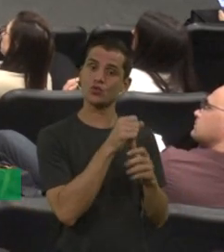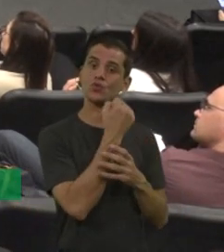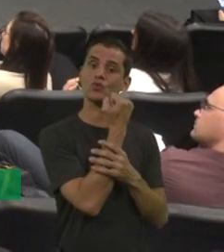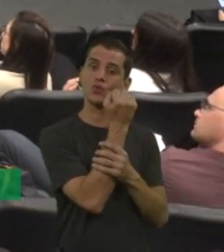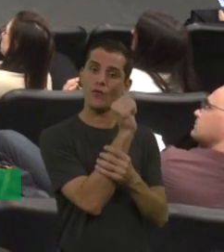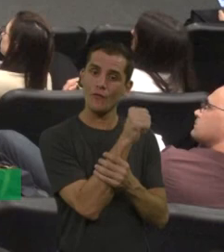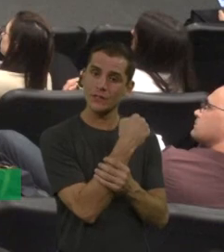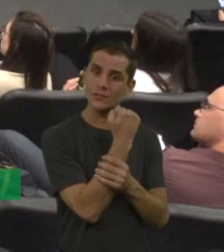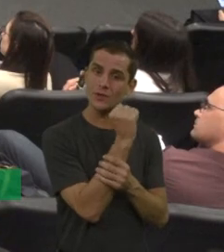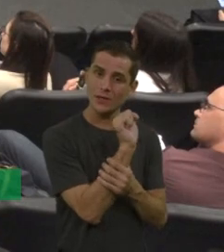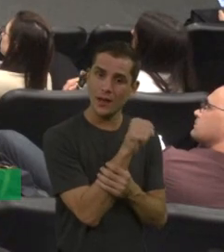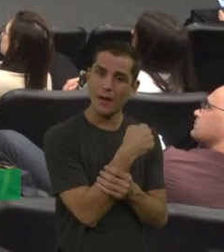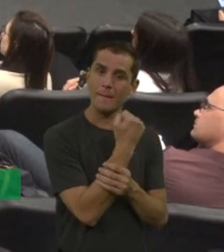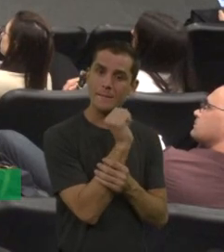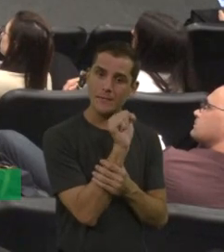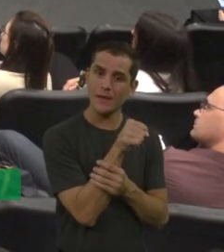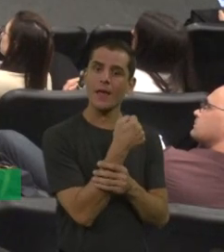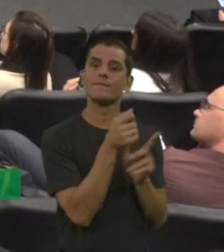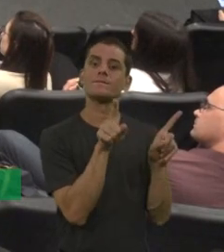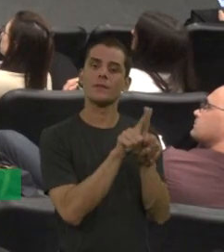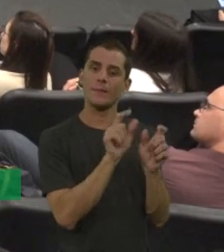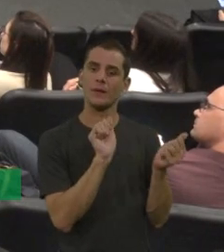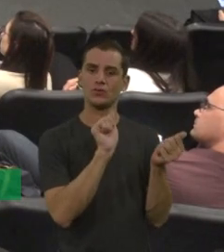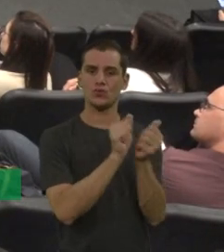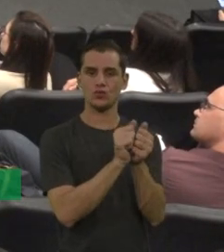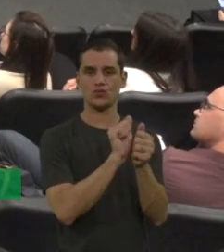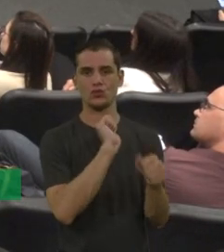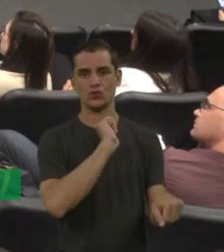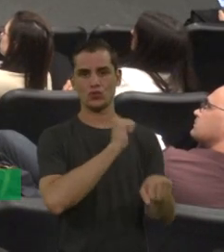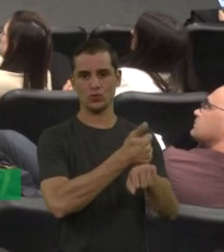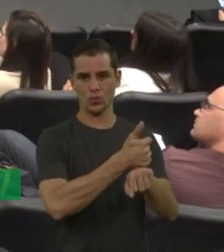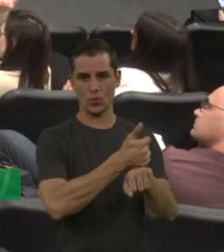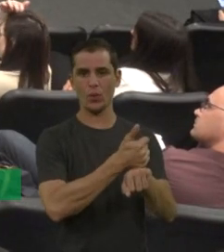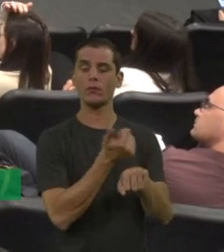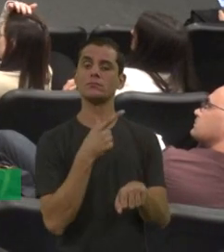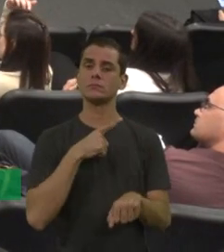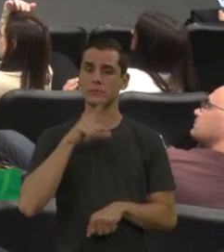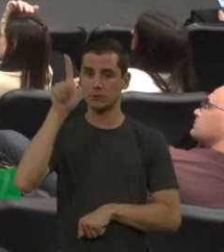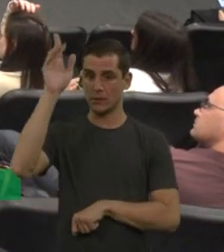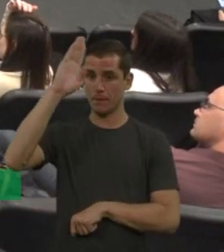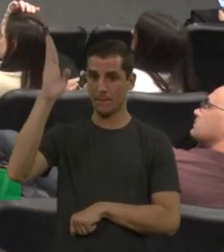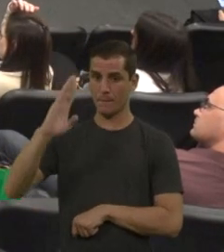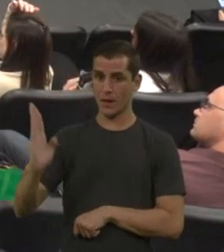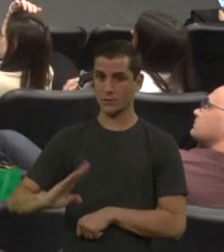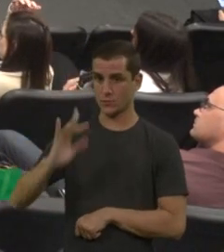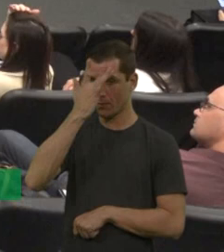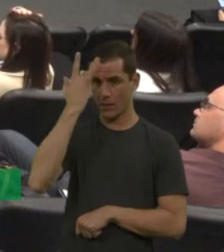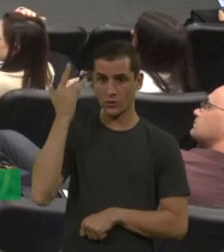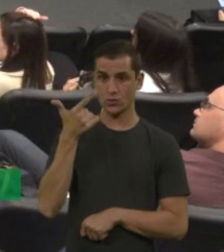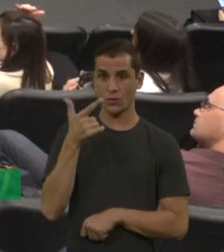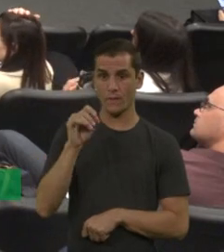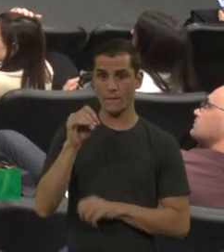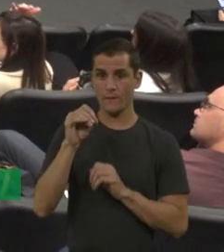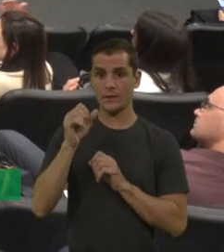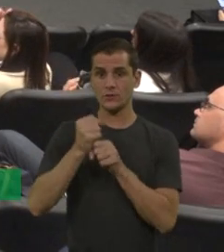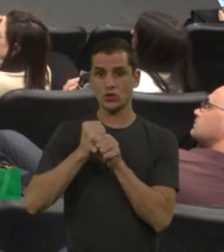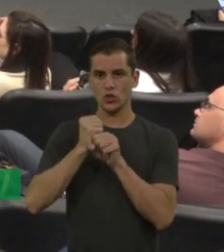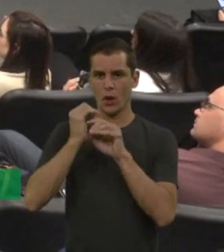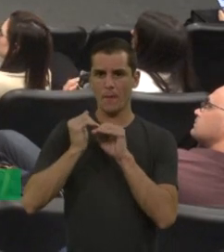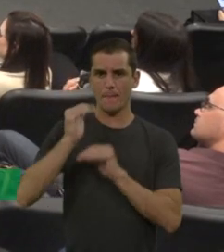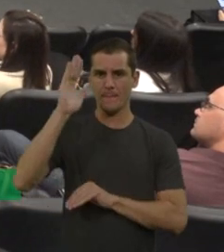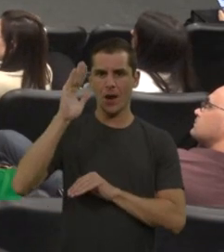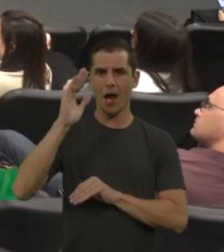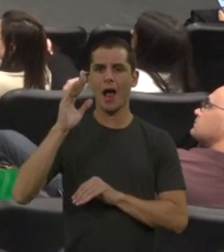reposição adequada de fator, a gente tem casos de pacientes no Brasil com mais de 20 anos de prótese. Então, essa